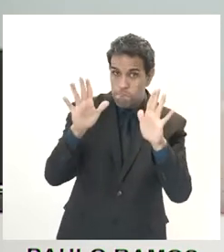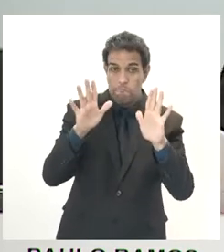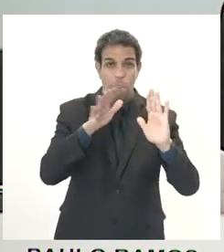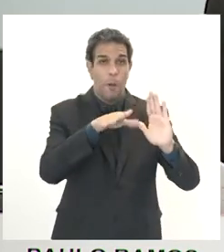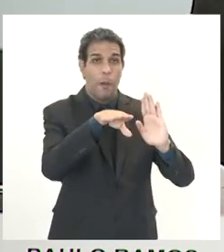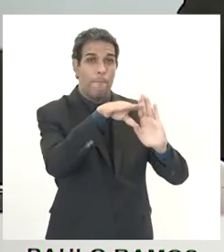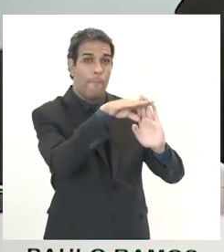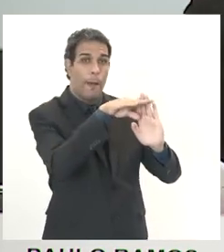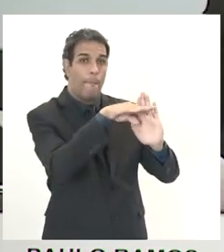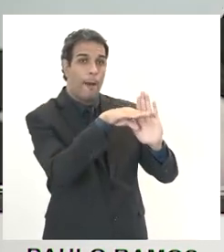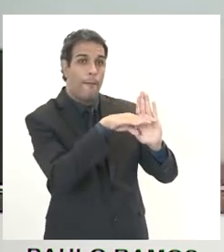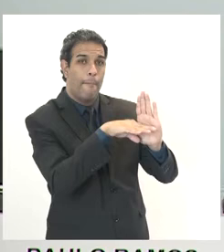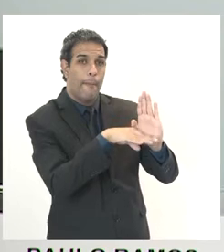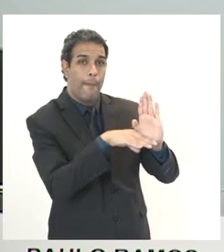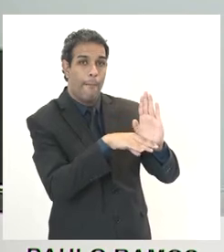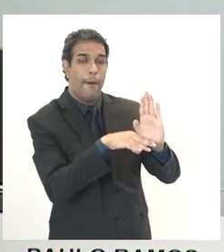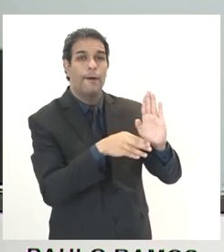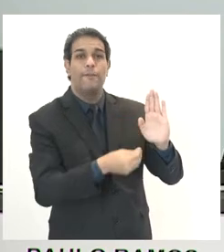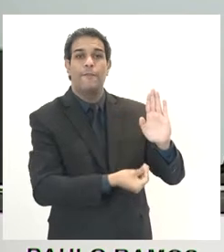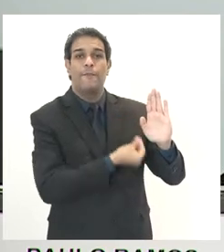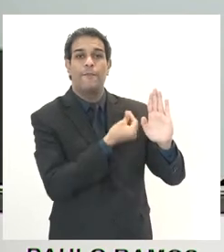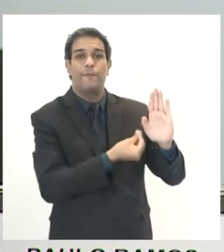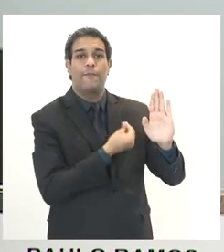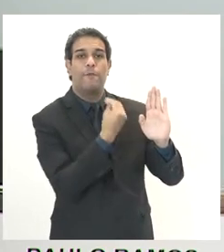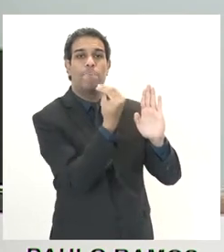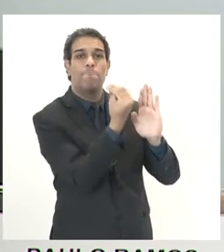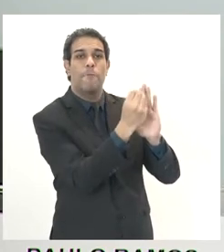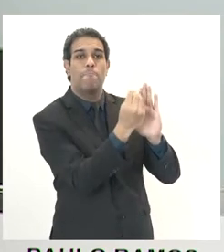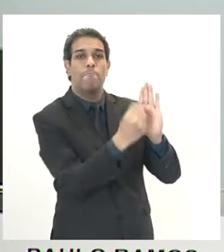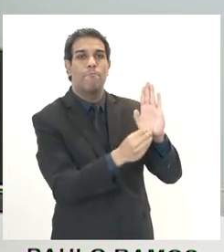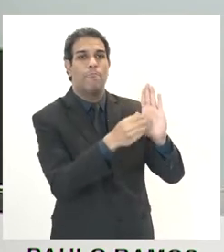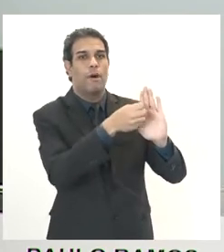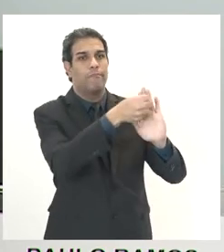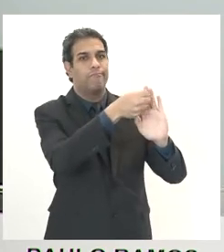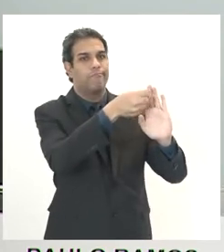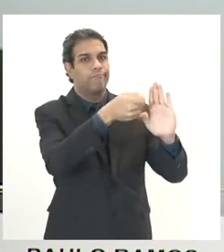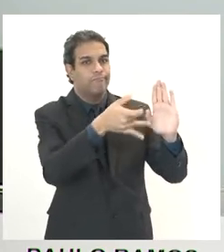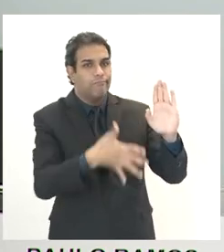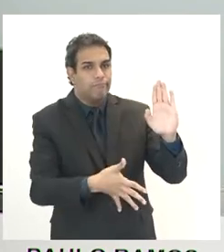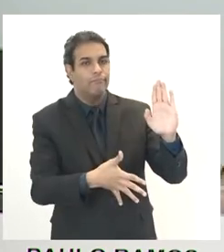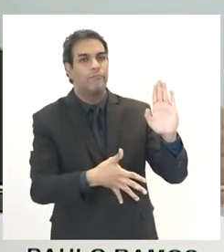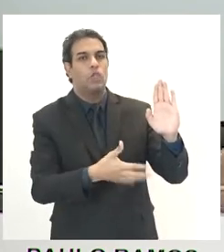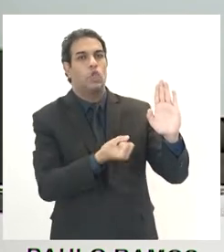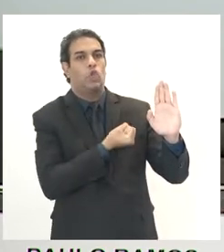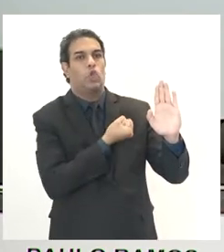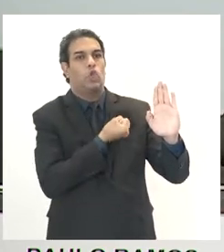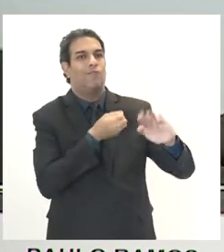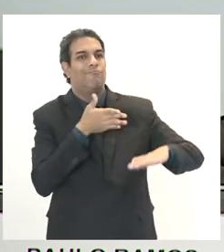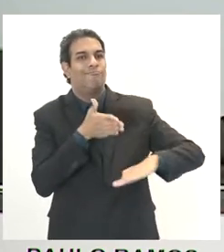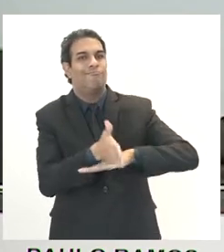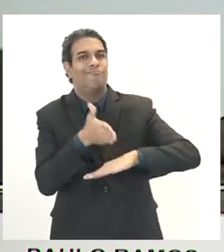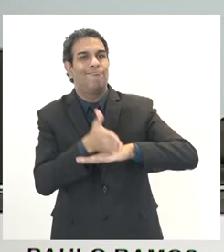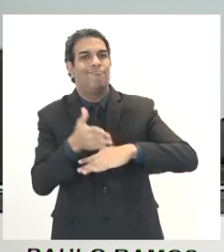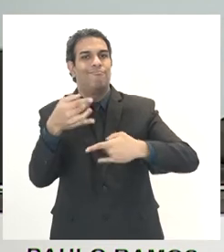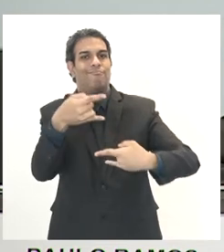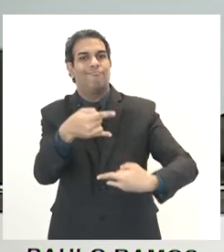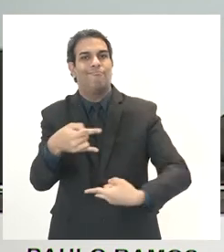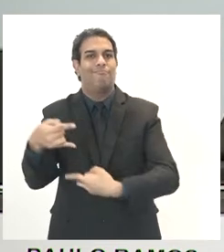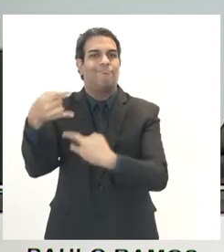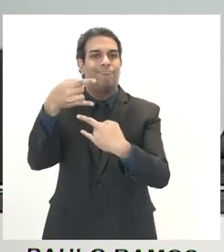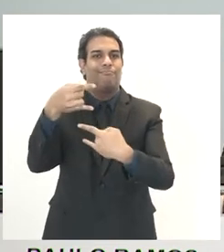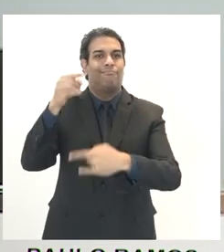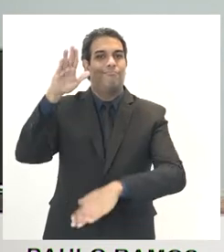de participantes. O número é muito grande. E agora, na parte da tarde, nós vamos até